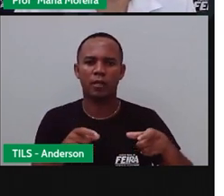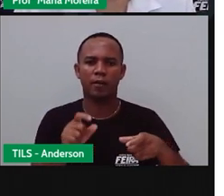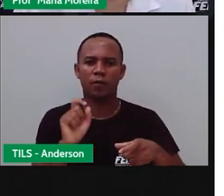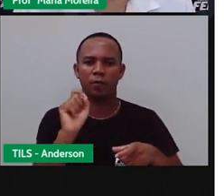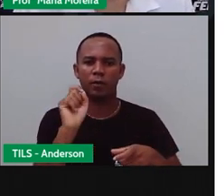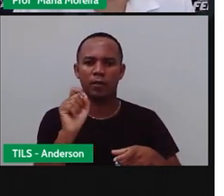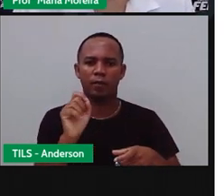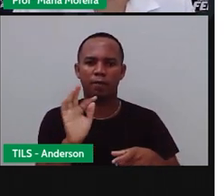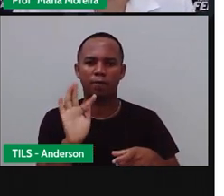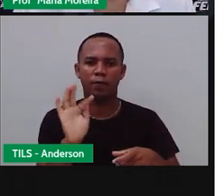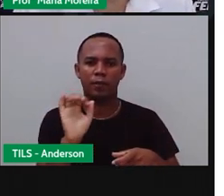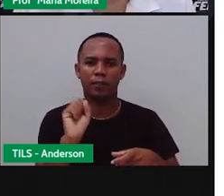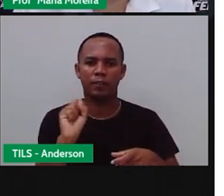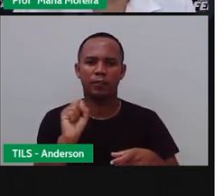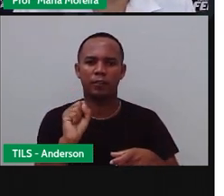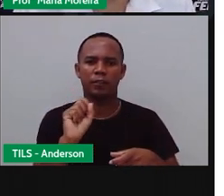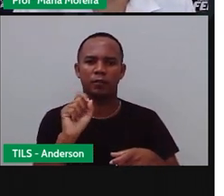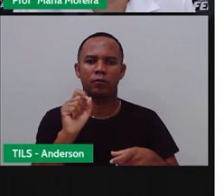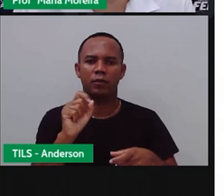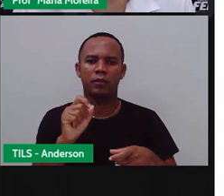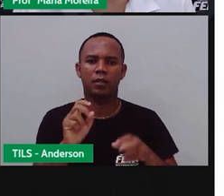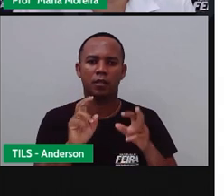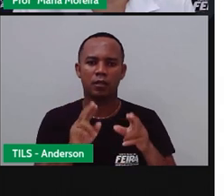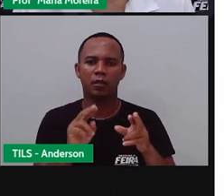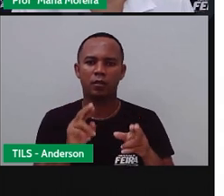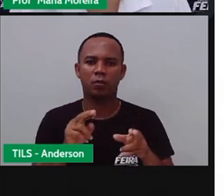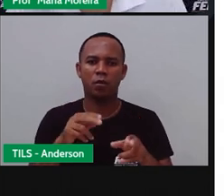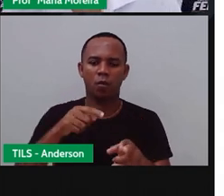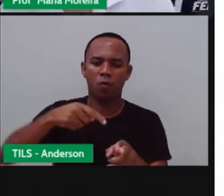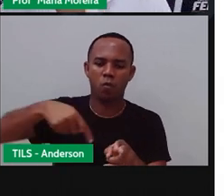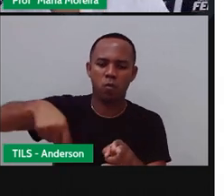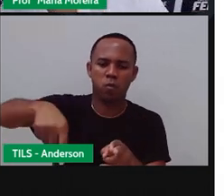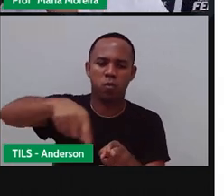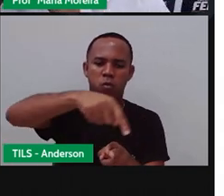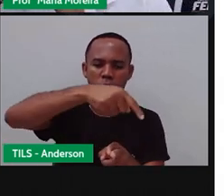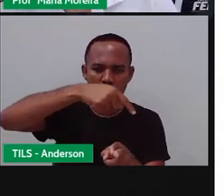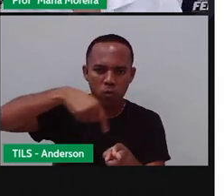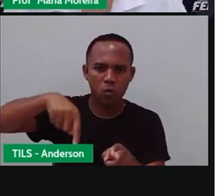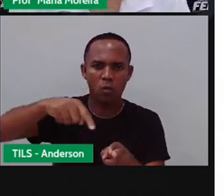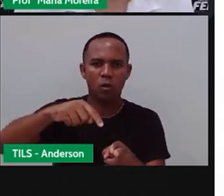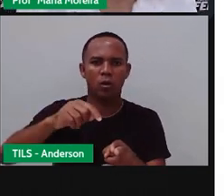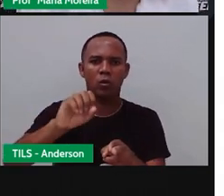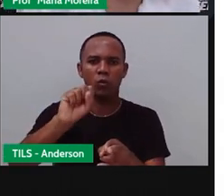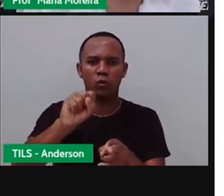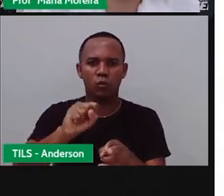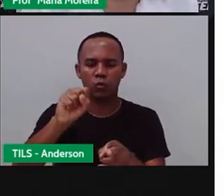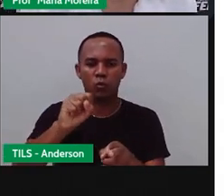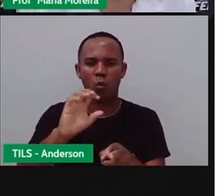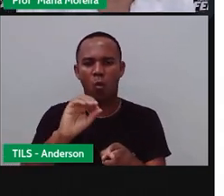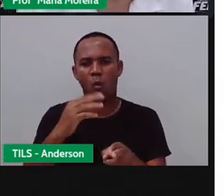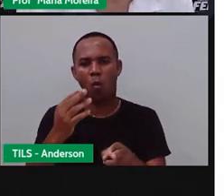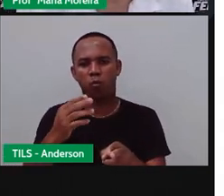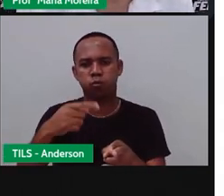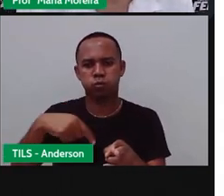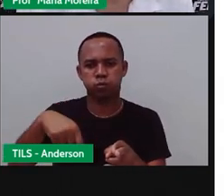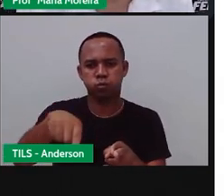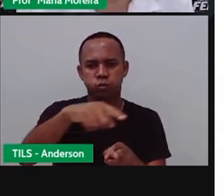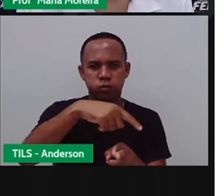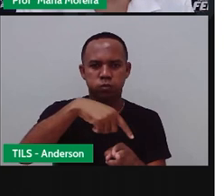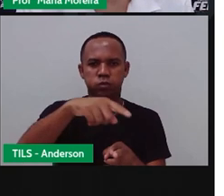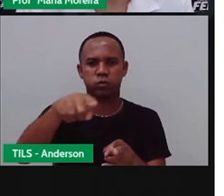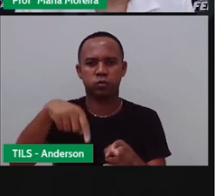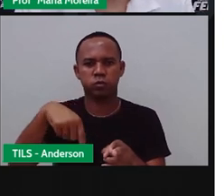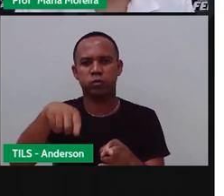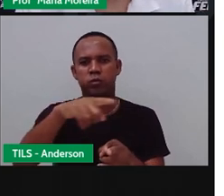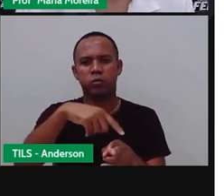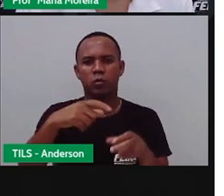Santana funciona como uma encruzilhada para o trânsito proveniente das porções Sul e Oeste, né? Central do Brasil para